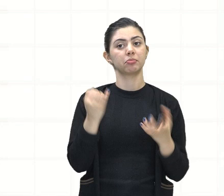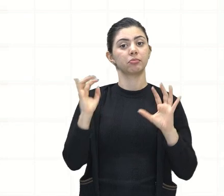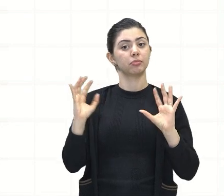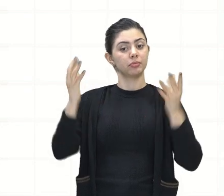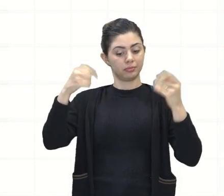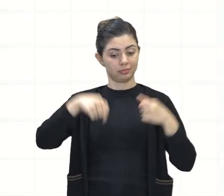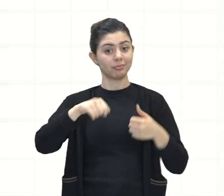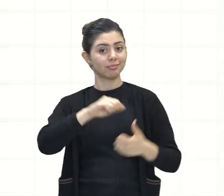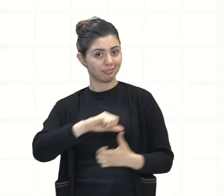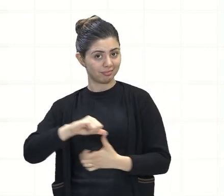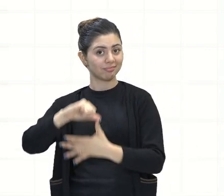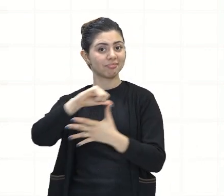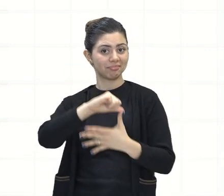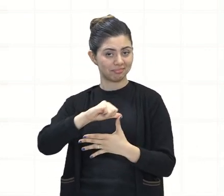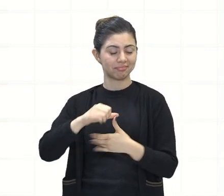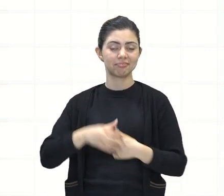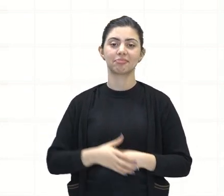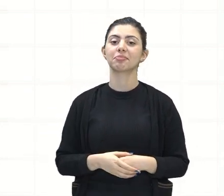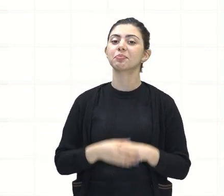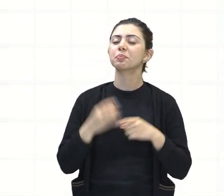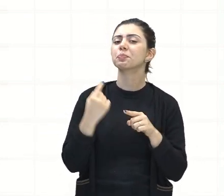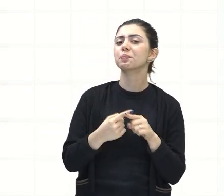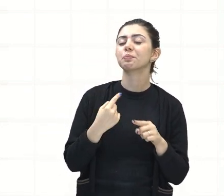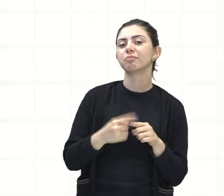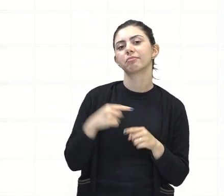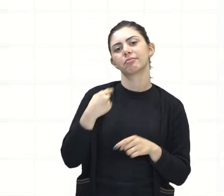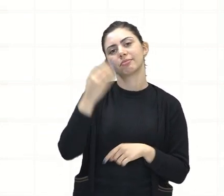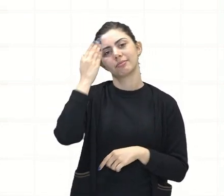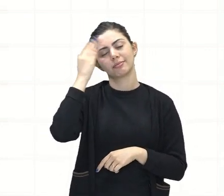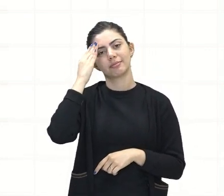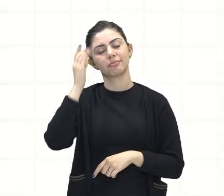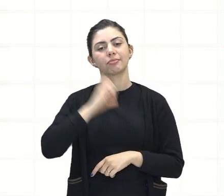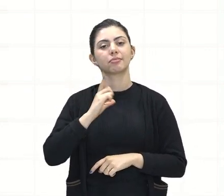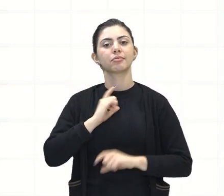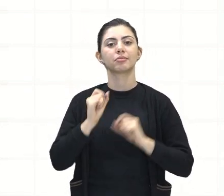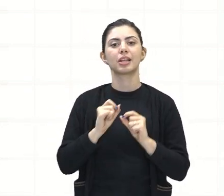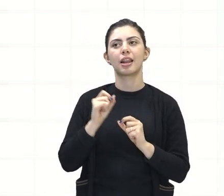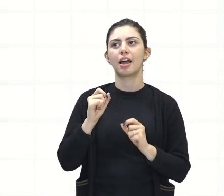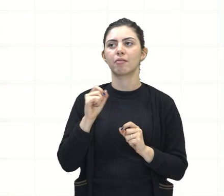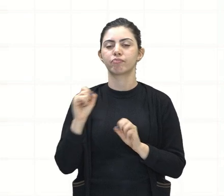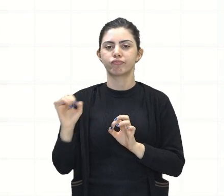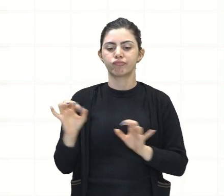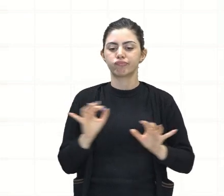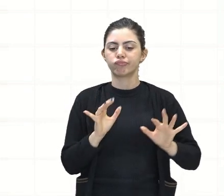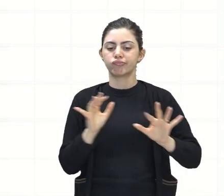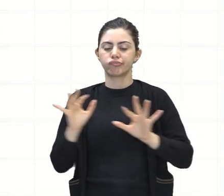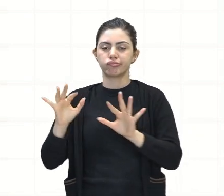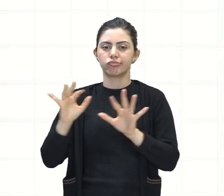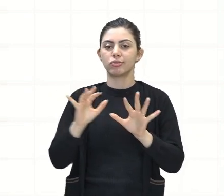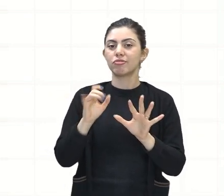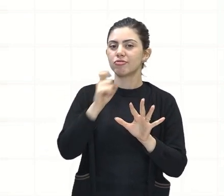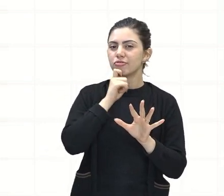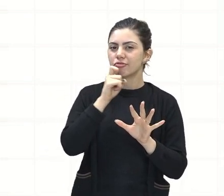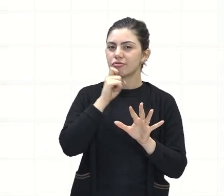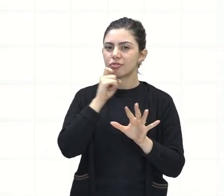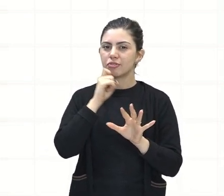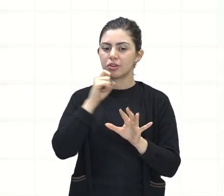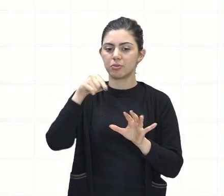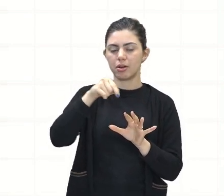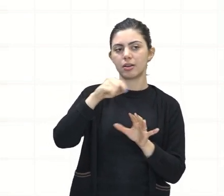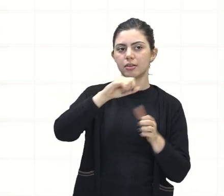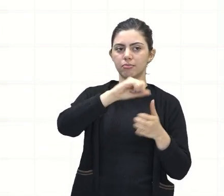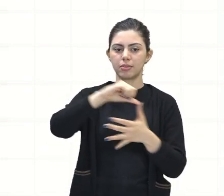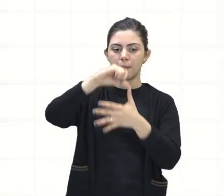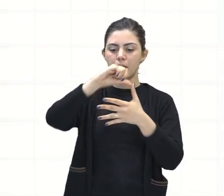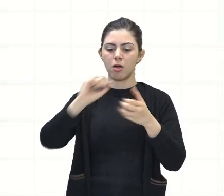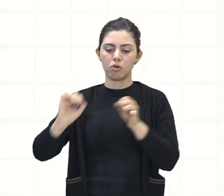na América do Sul, tá? Uma vez que as massas diapolar vindas da Antártica, elas entram no continente e reduzem as temperaturas